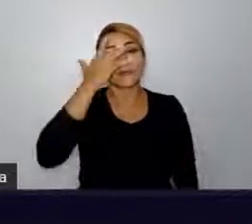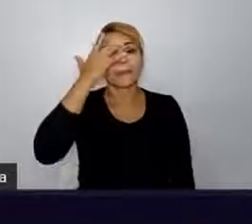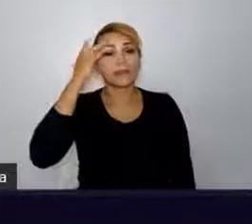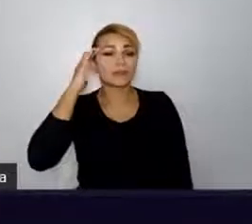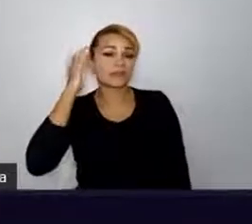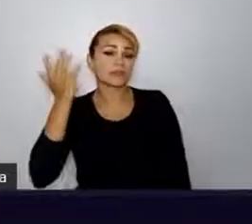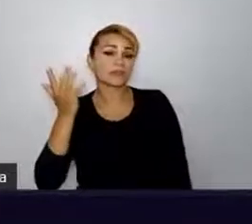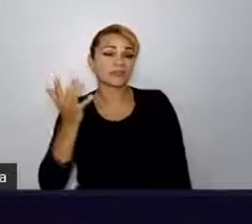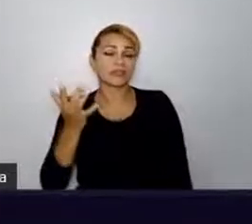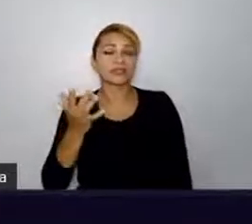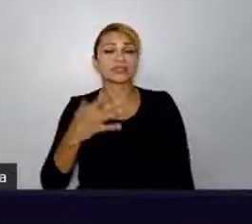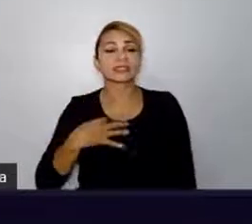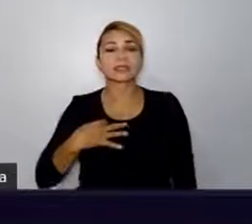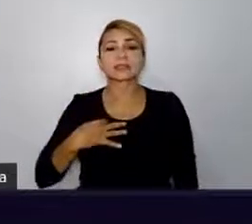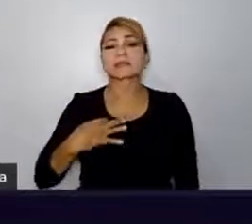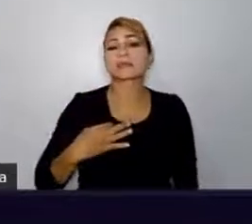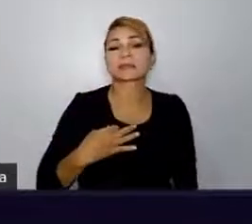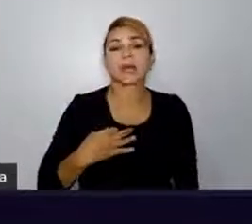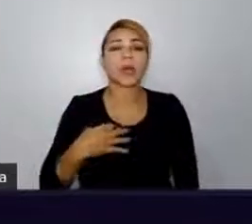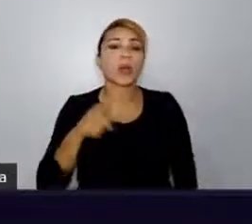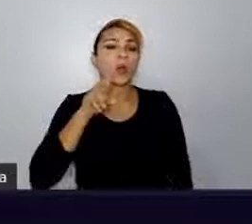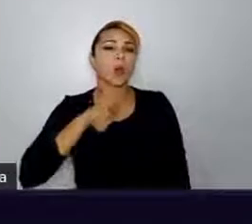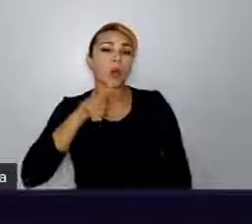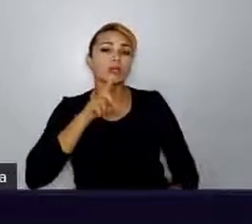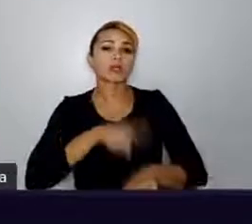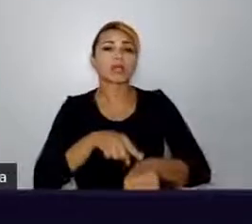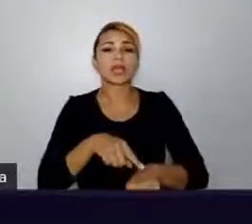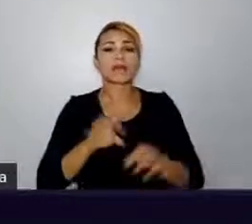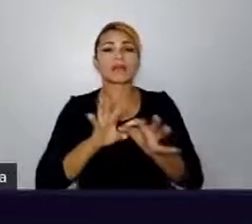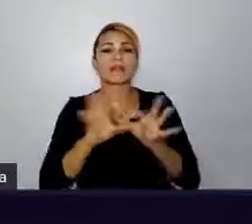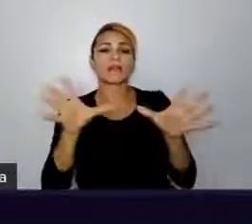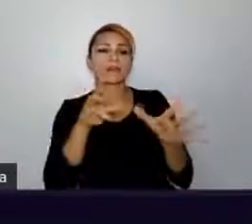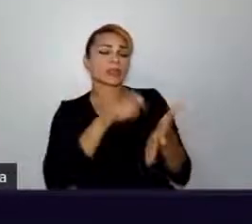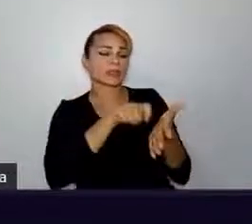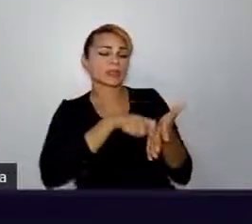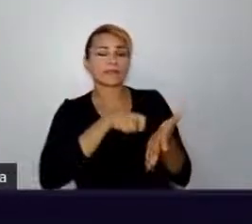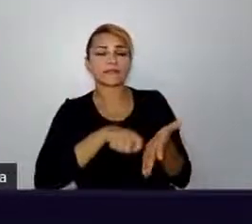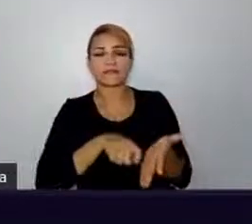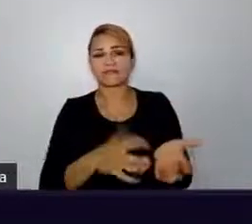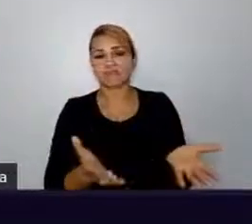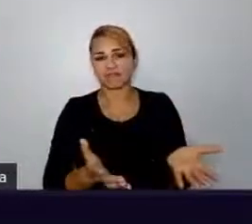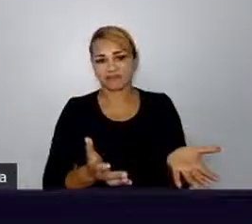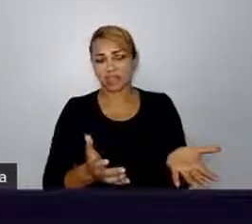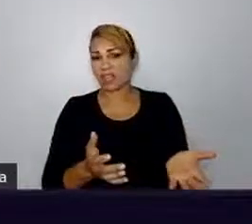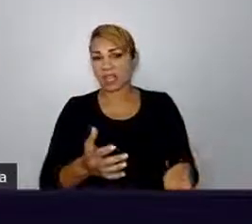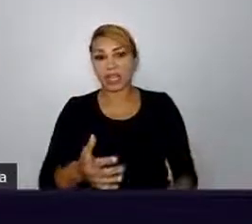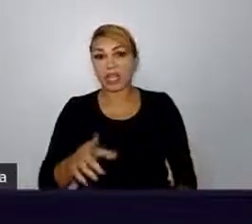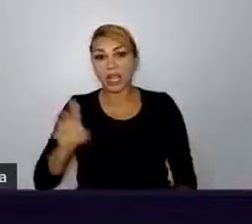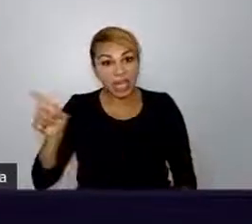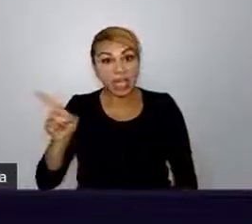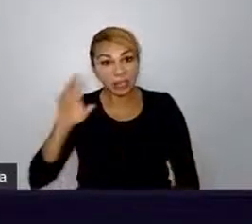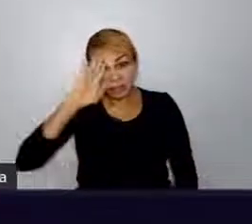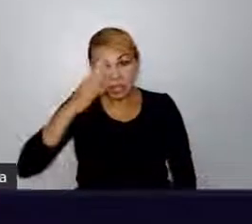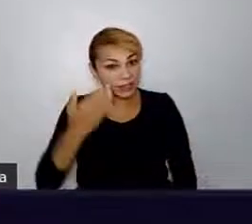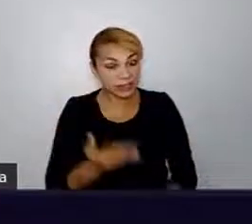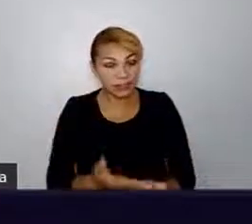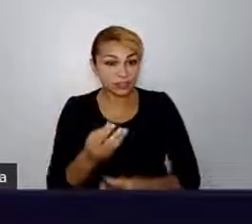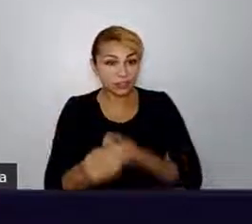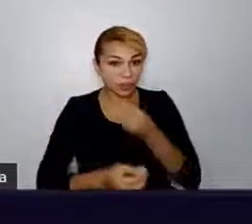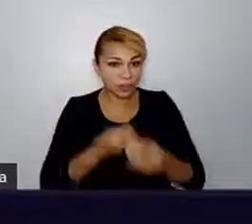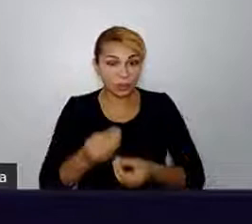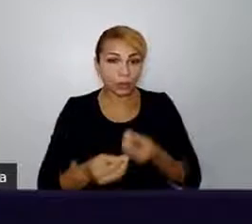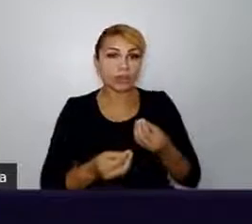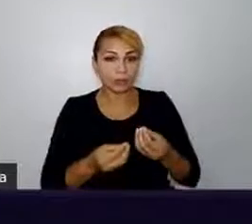Ele não acredita que é possível construir um produto de qualidade, um software de qualidade, com pessoas que fazem isso fora do seu trabalho.